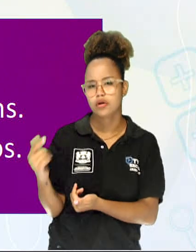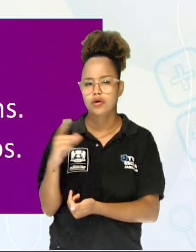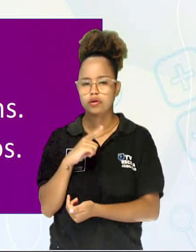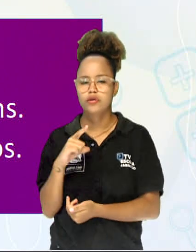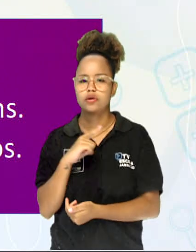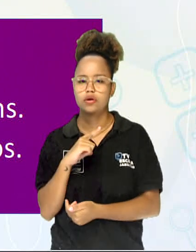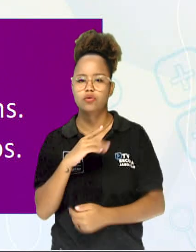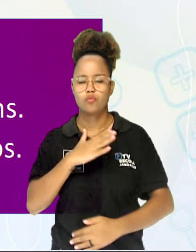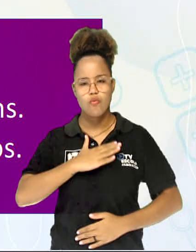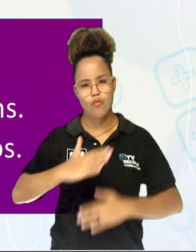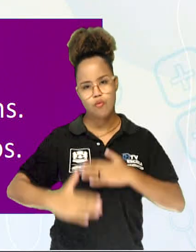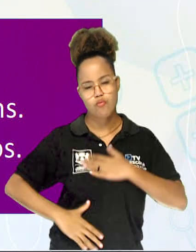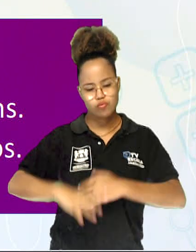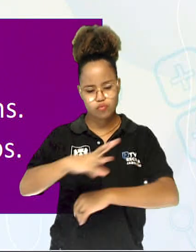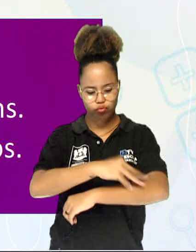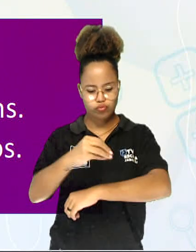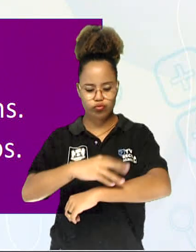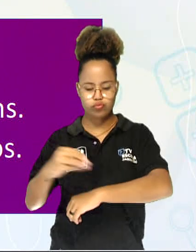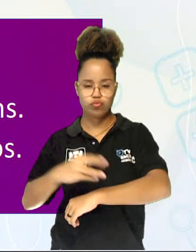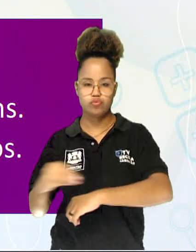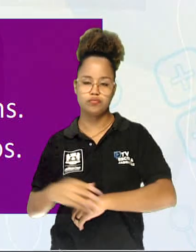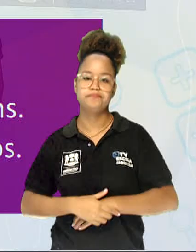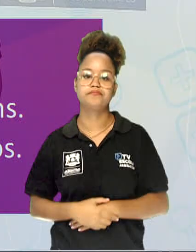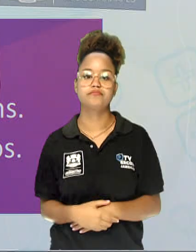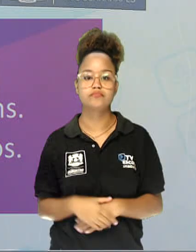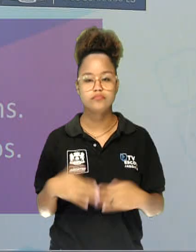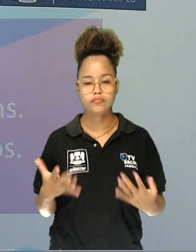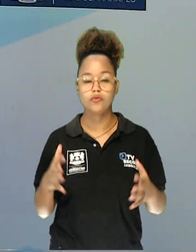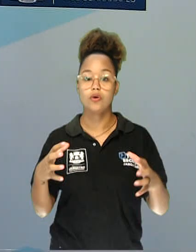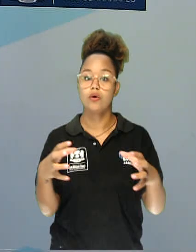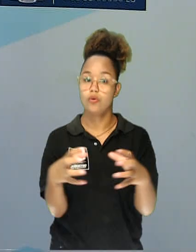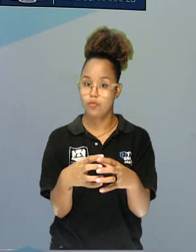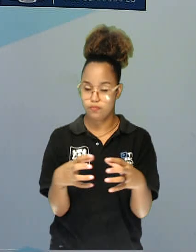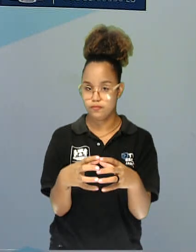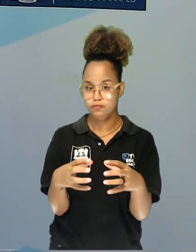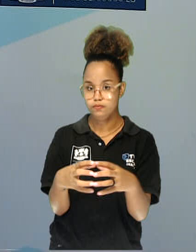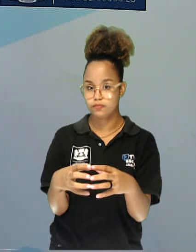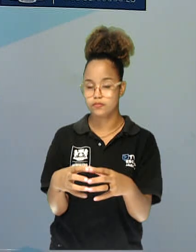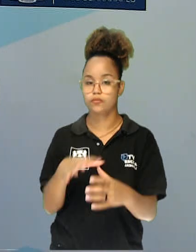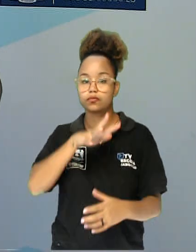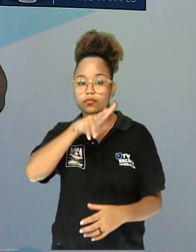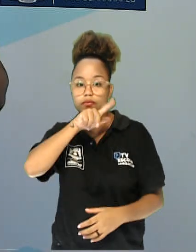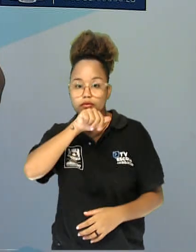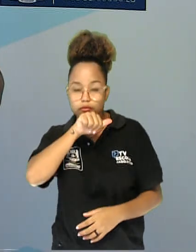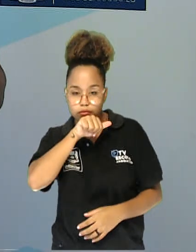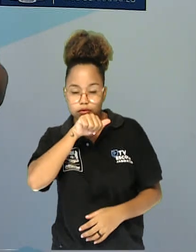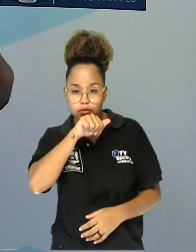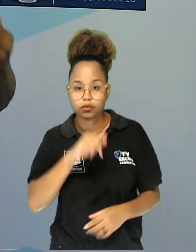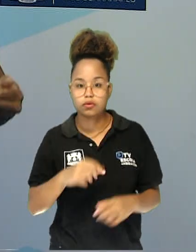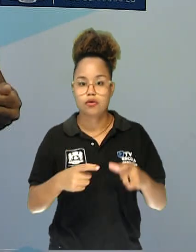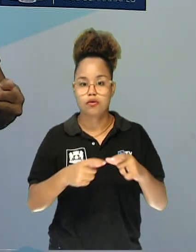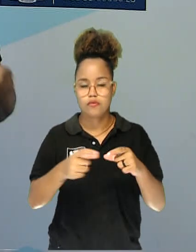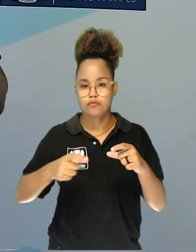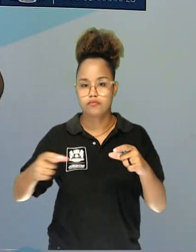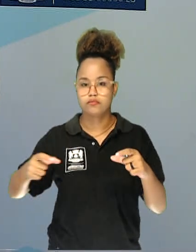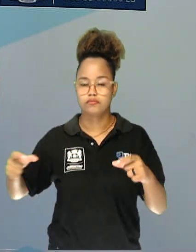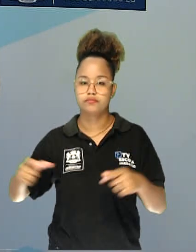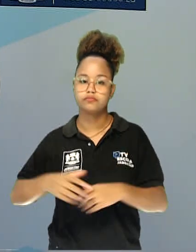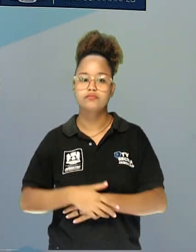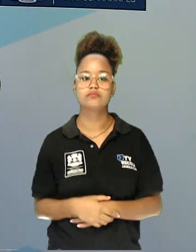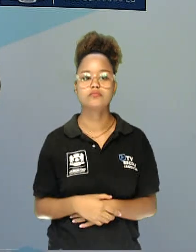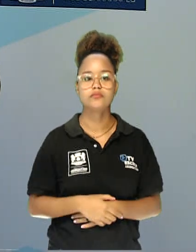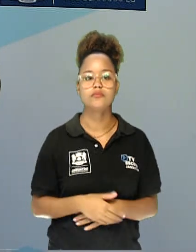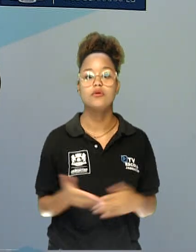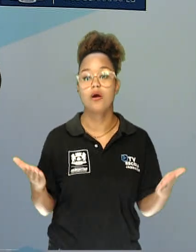coberto de pelos. Então, esses são os grupos dos animais vertebrados. Vamos